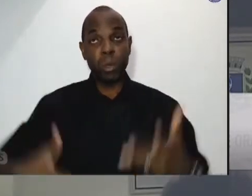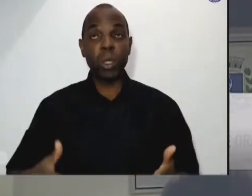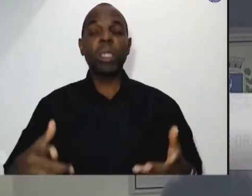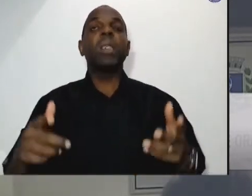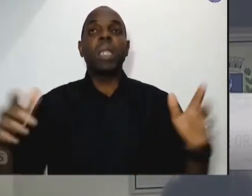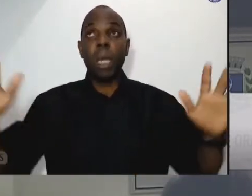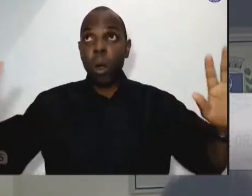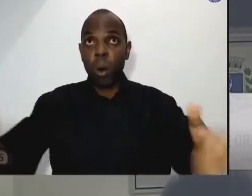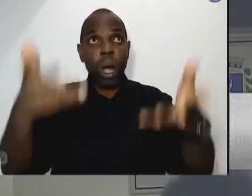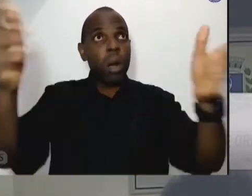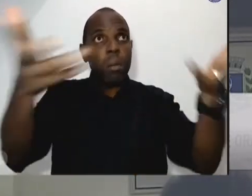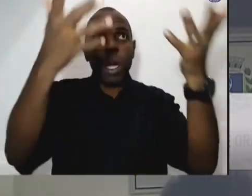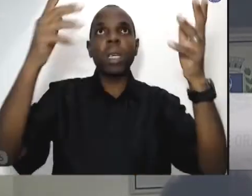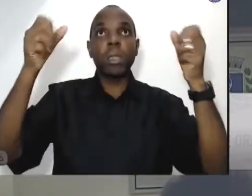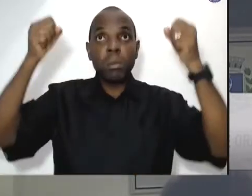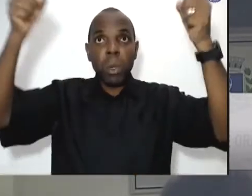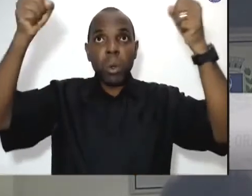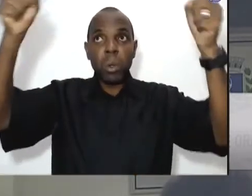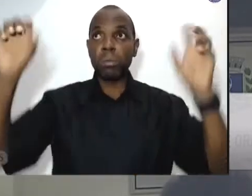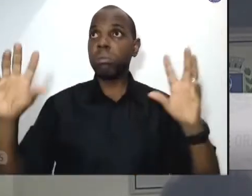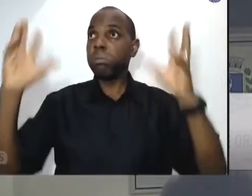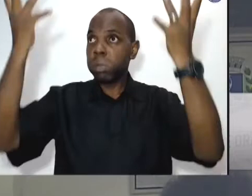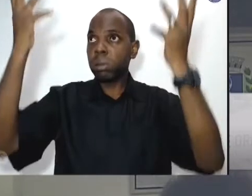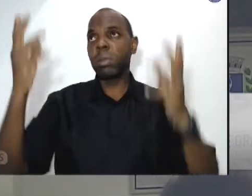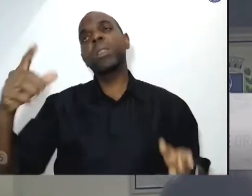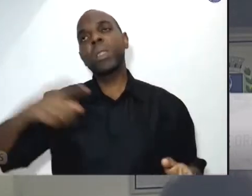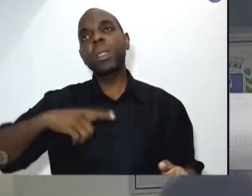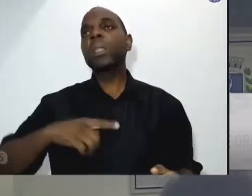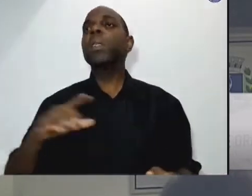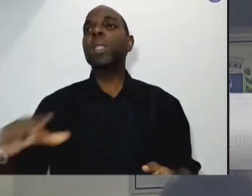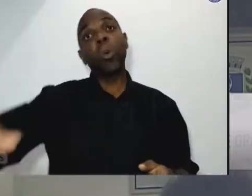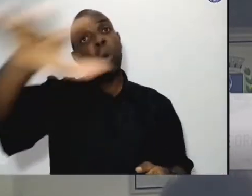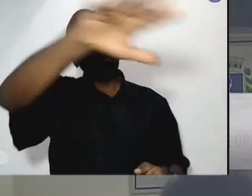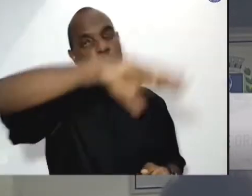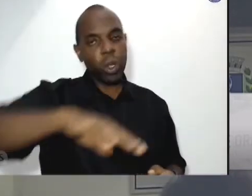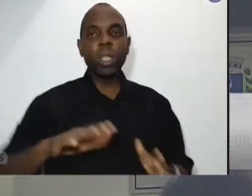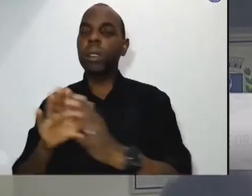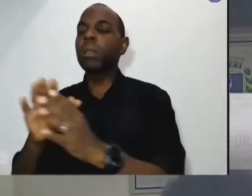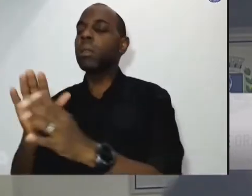quanto nós somos solidários, o tão quanto nós realizamos aqui na cidade.